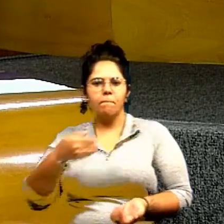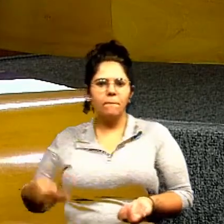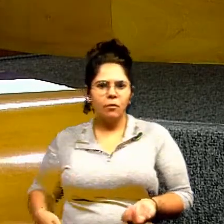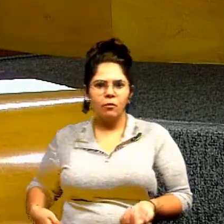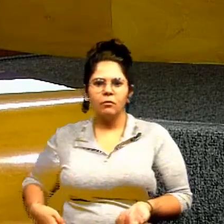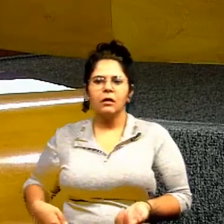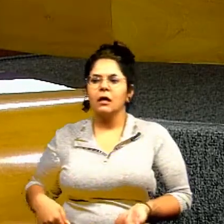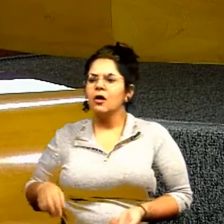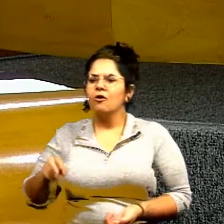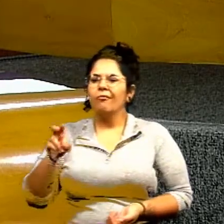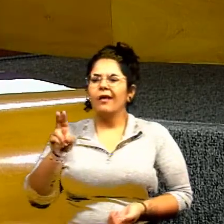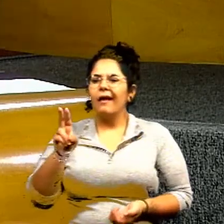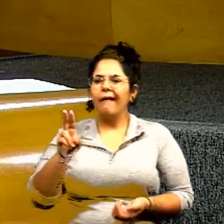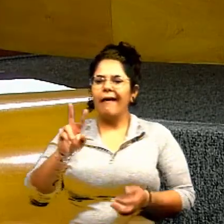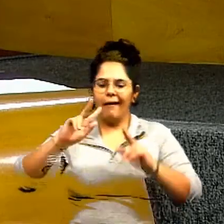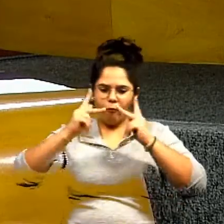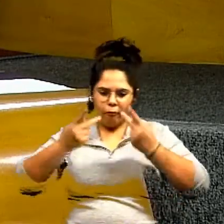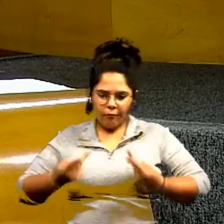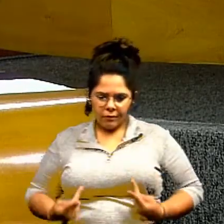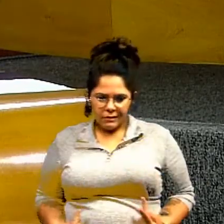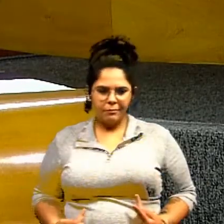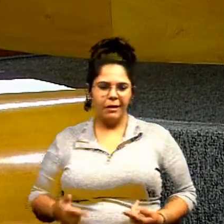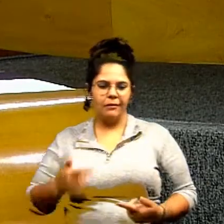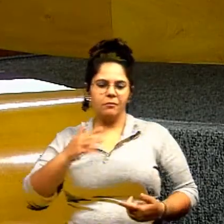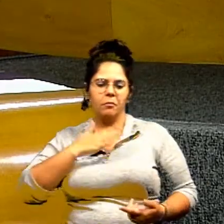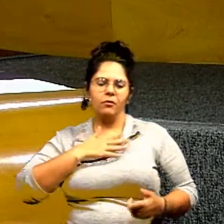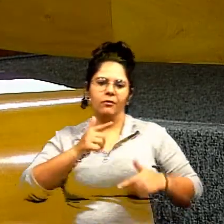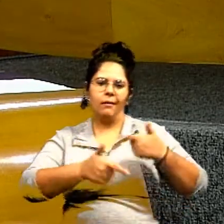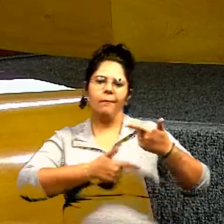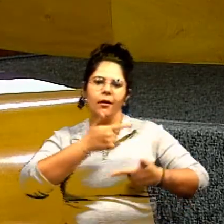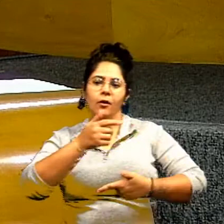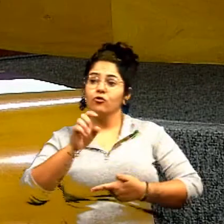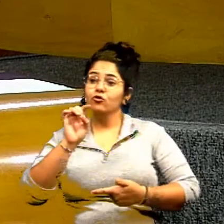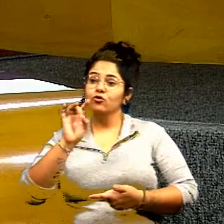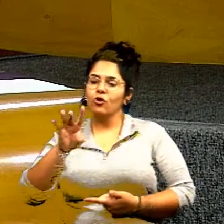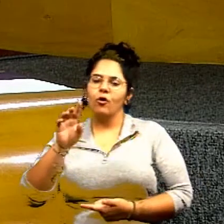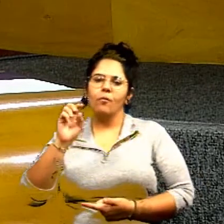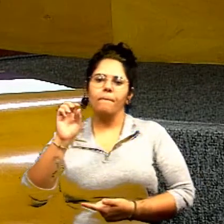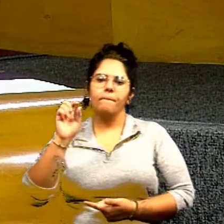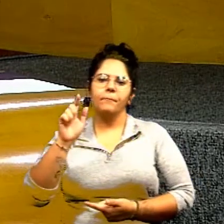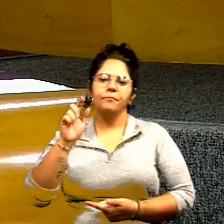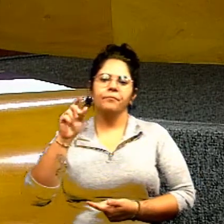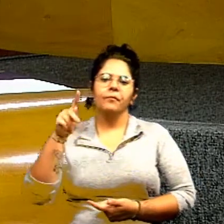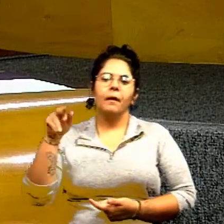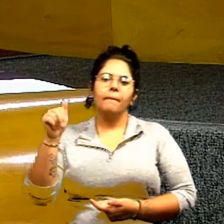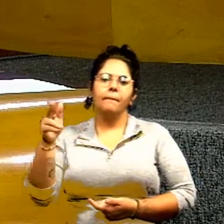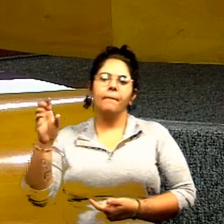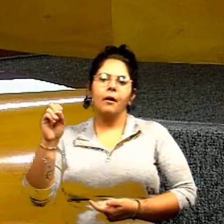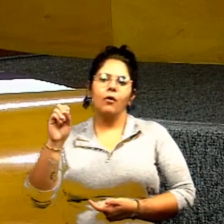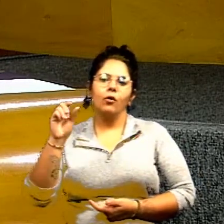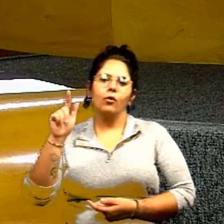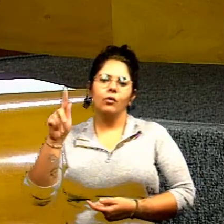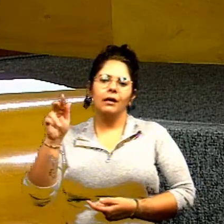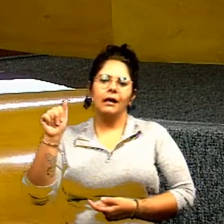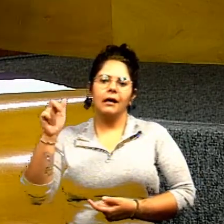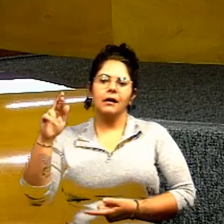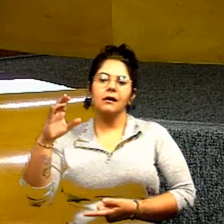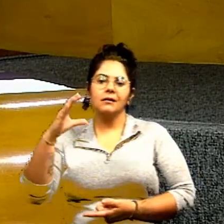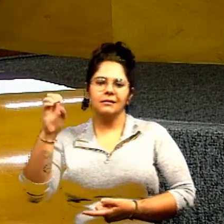Ninguém reconheceu o meu trabalho a não ser o Paulo Garcia. Esse eu não posso reclamar. Esse eu não posso reclamar.